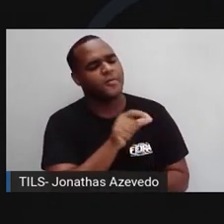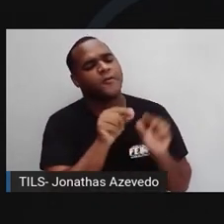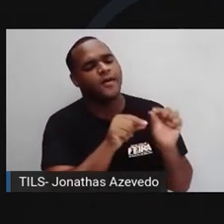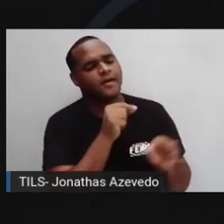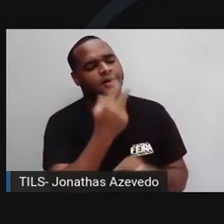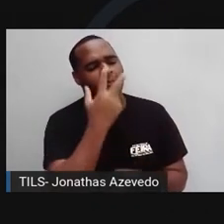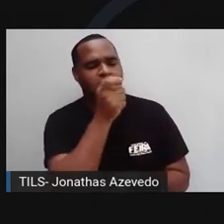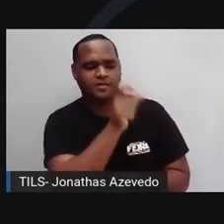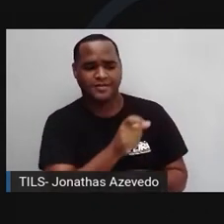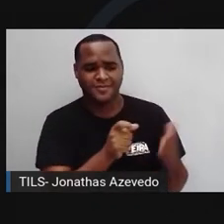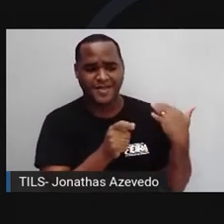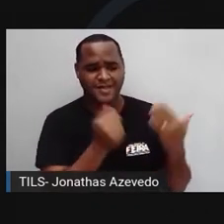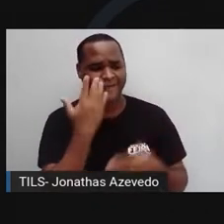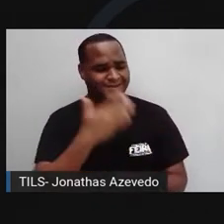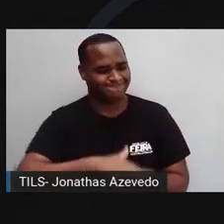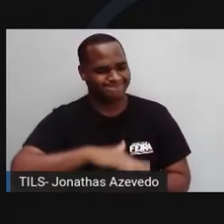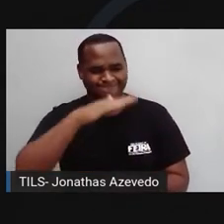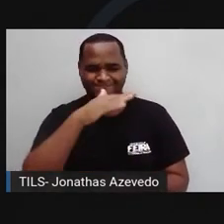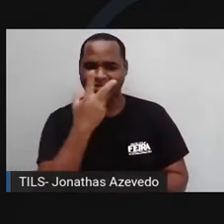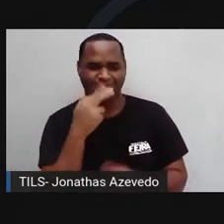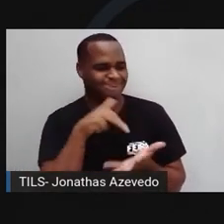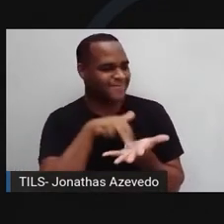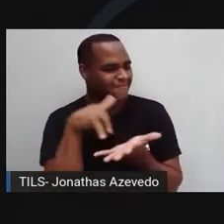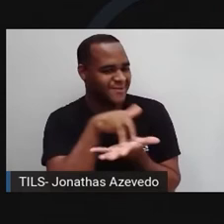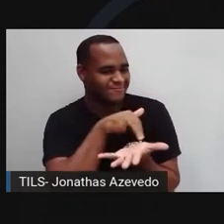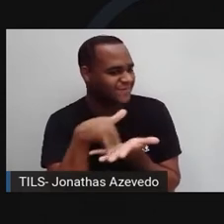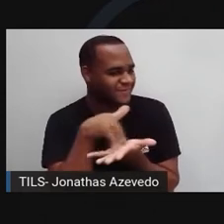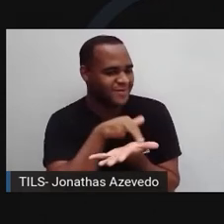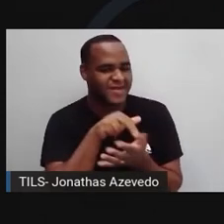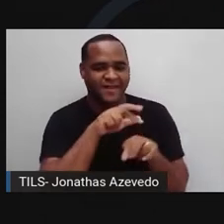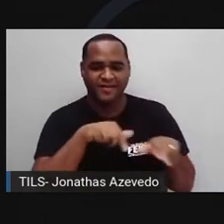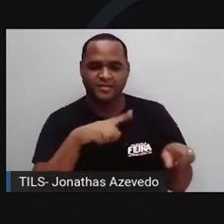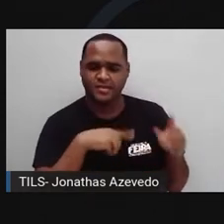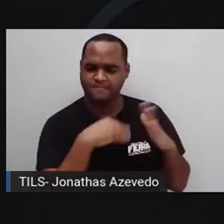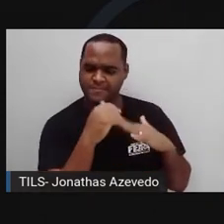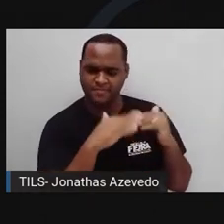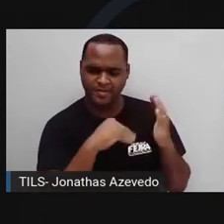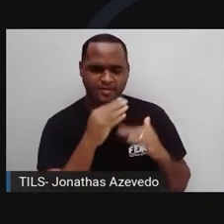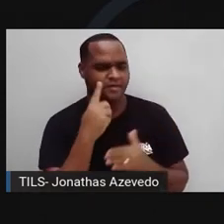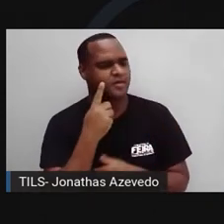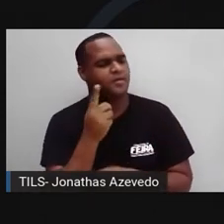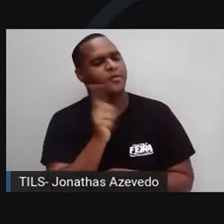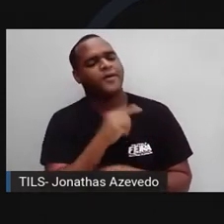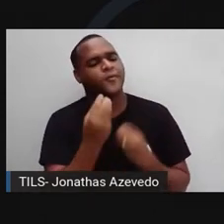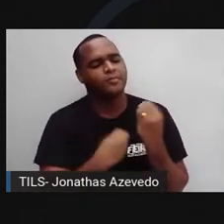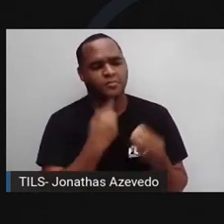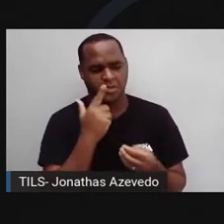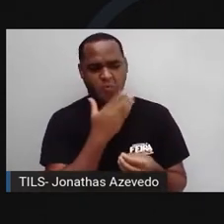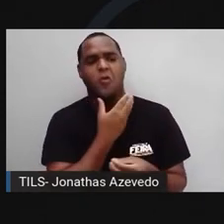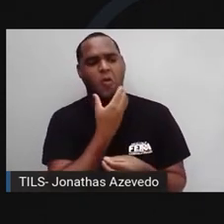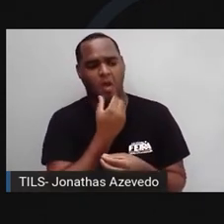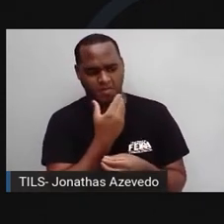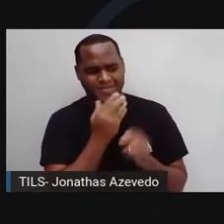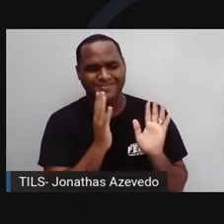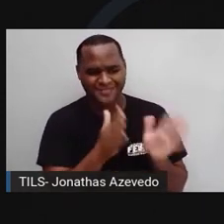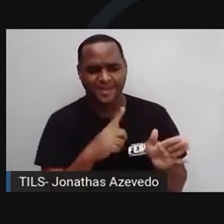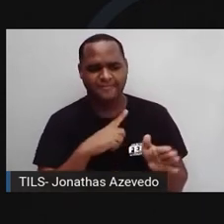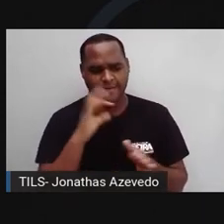aparentemente, desde pequeno, super inquieto. E essa sua inquietude fez de você um grande homem já,